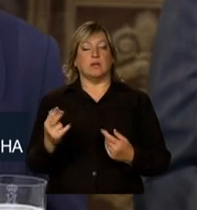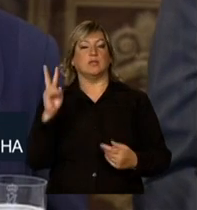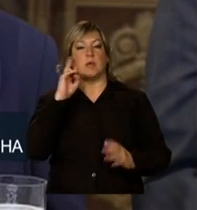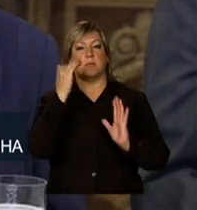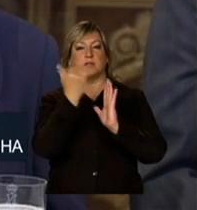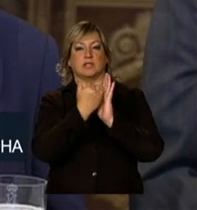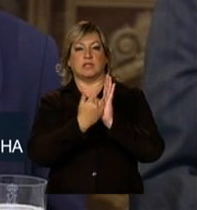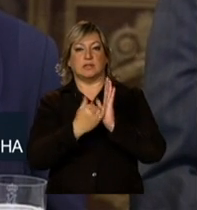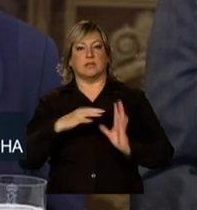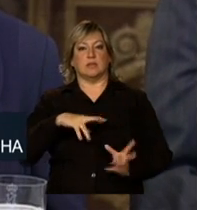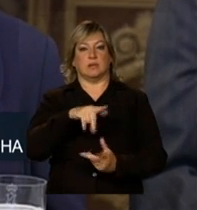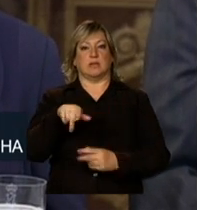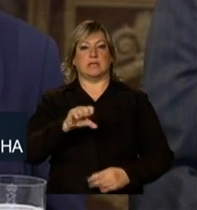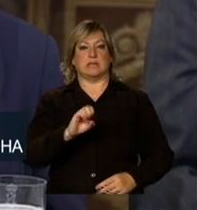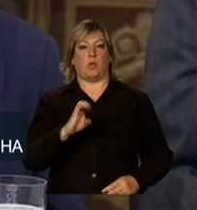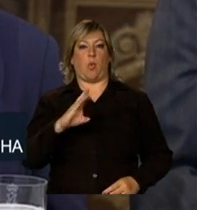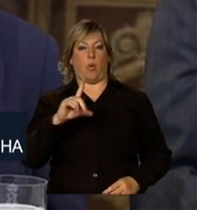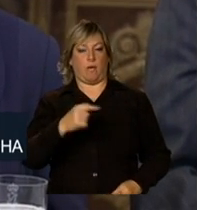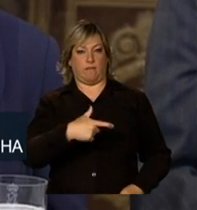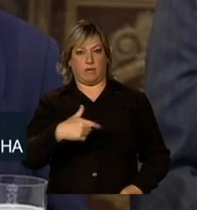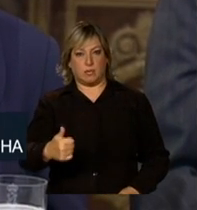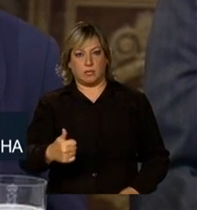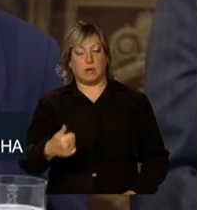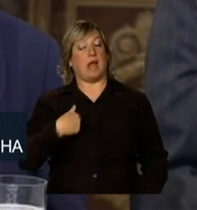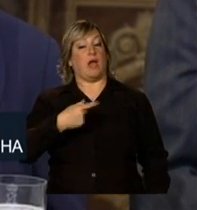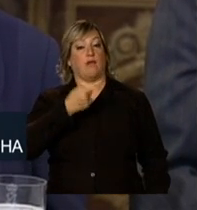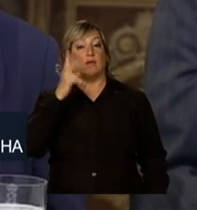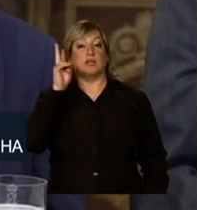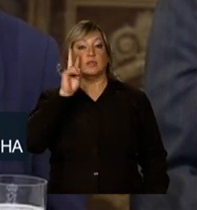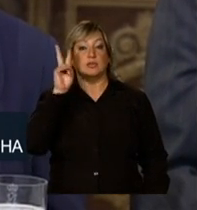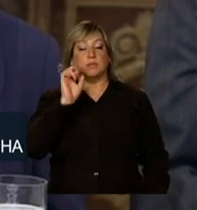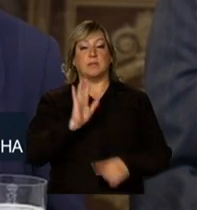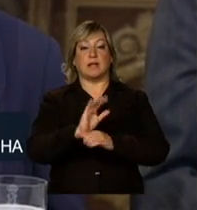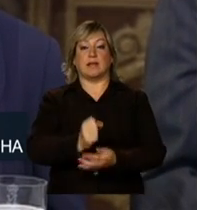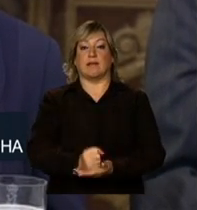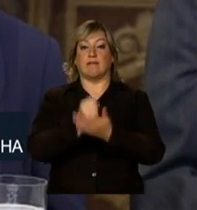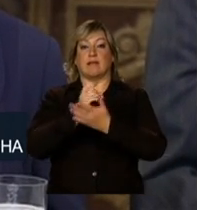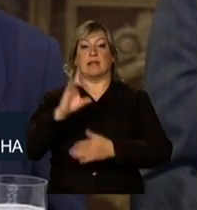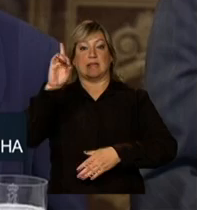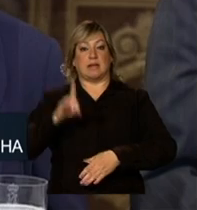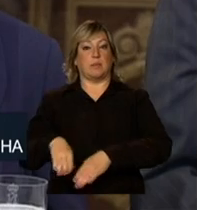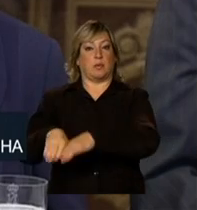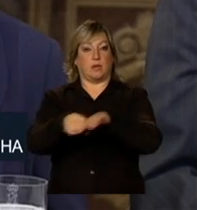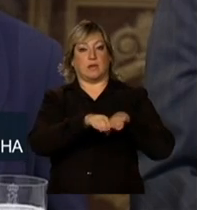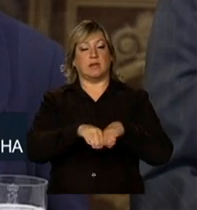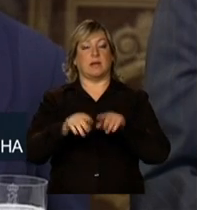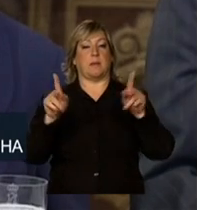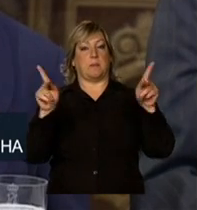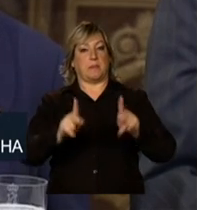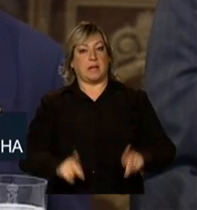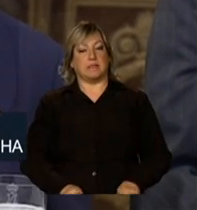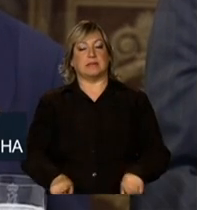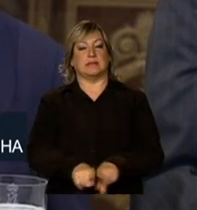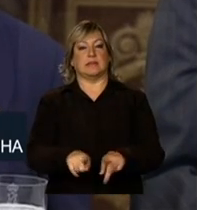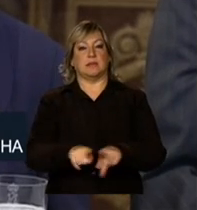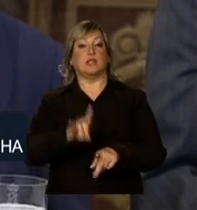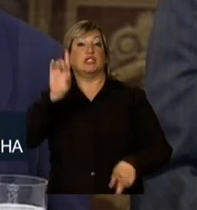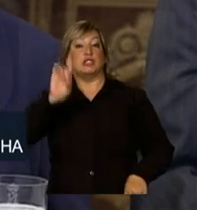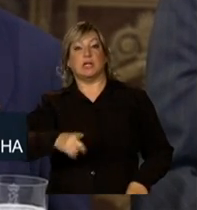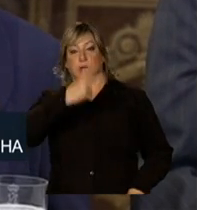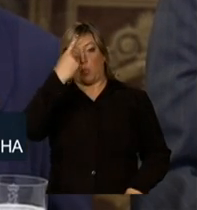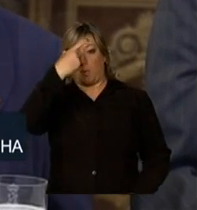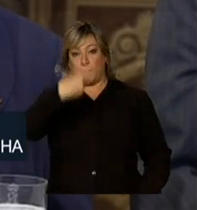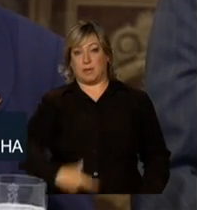do século XXI. Refiro-me à defesa da democracia, da paz e dos direitos humanos,